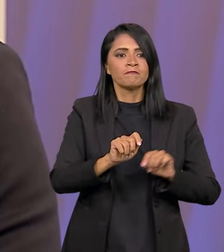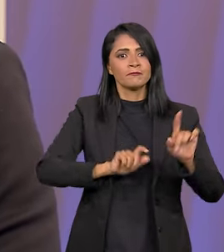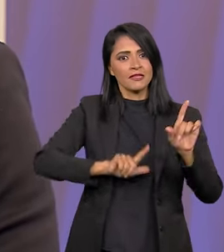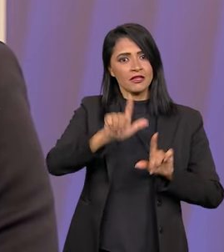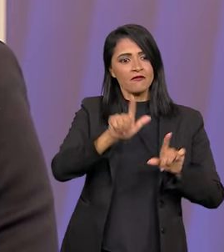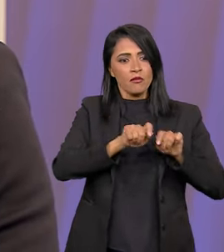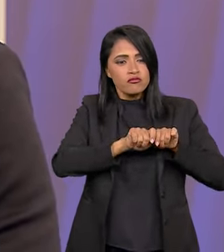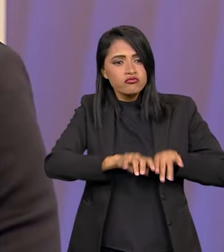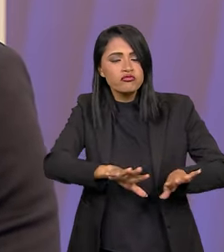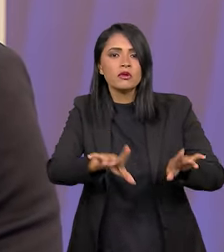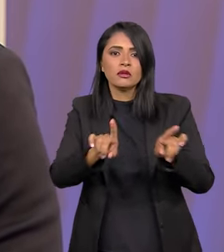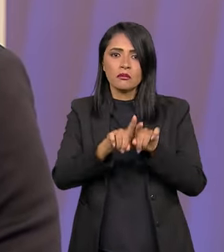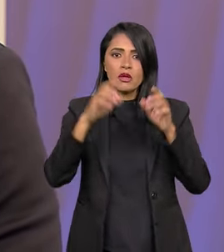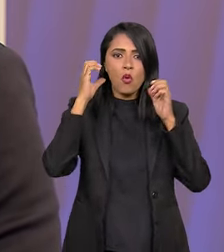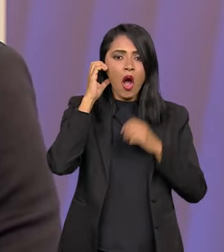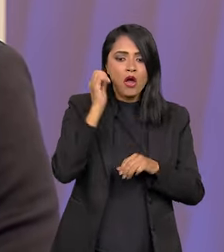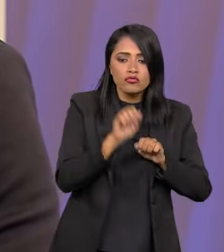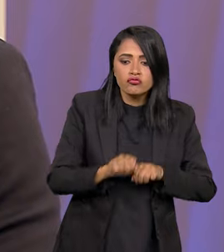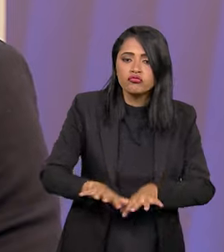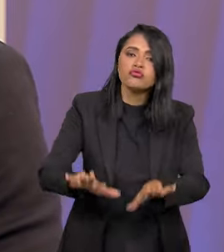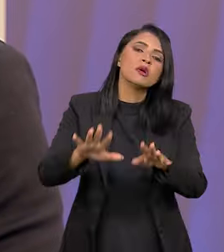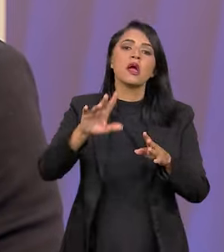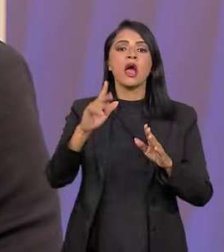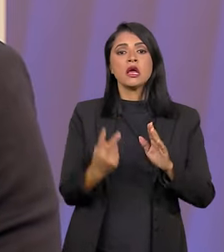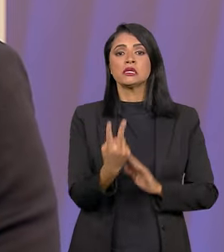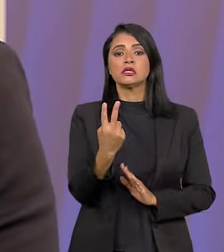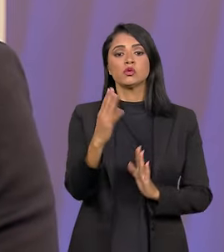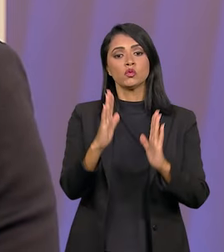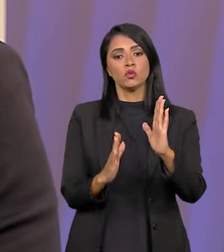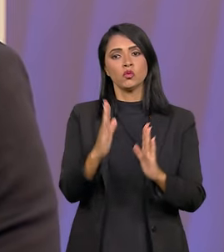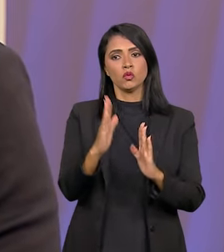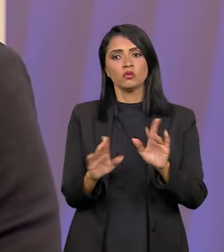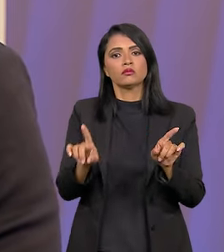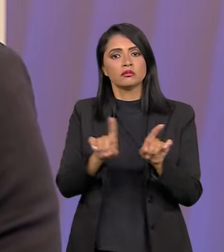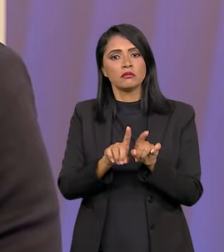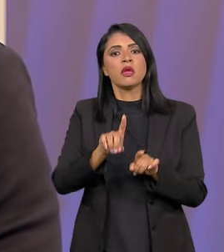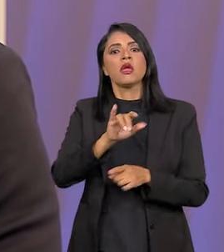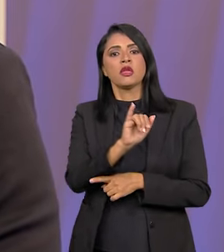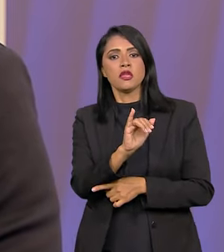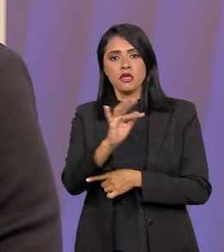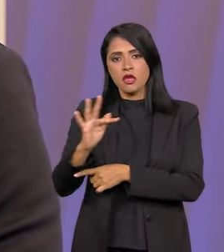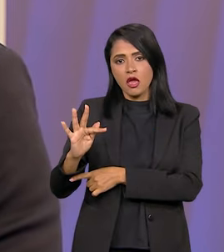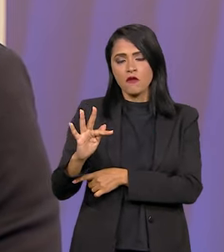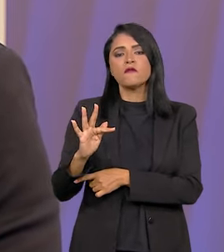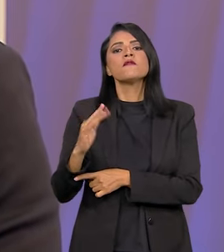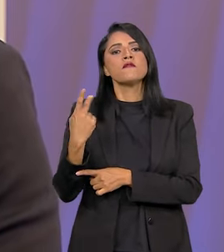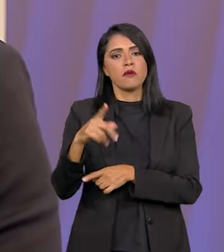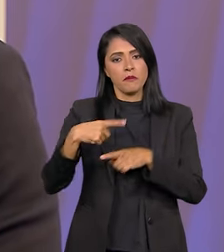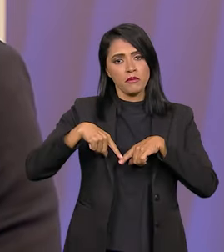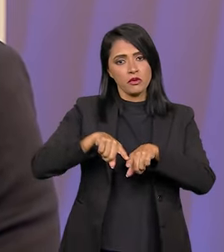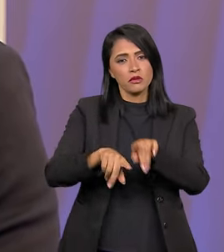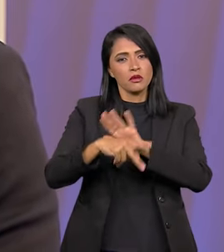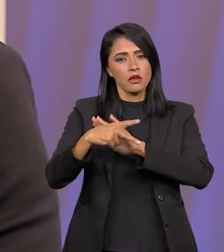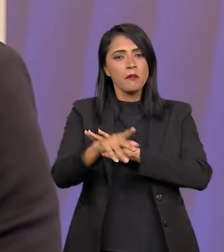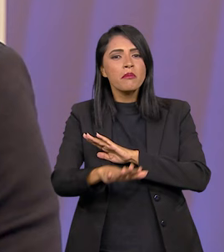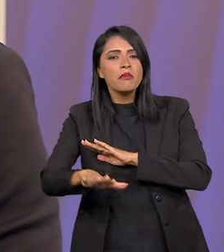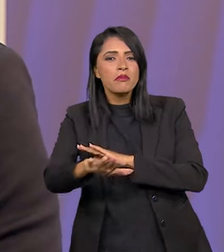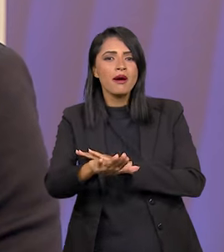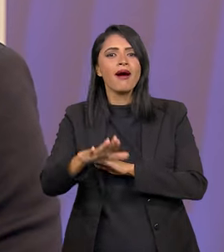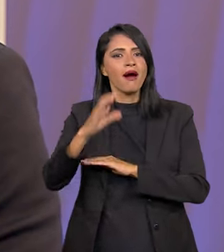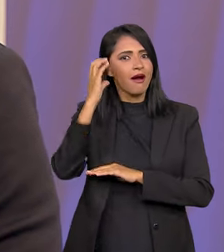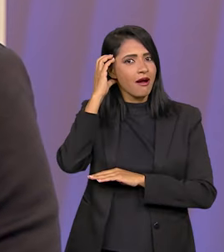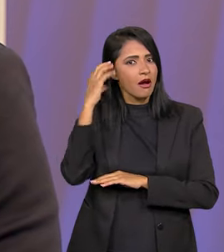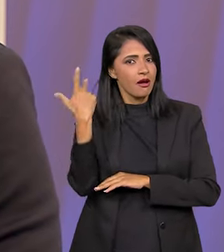expandir tanto o TV quanto o rádio. A segunda etapa envolveu os institutos federais, que é uma